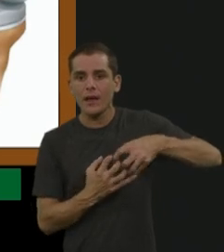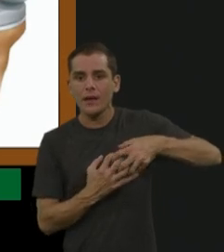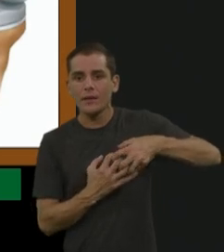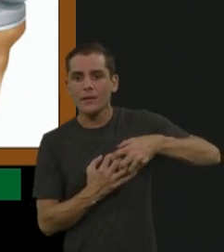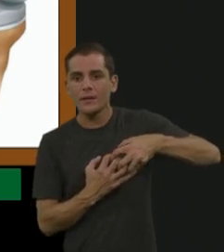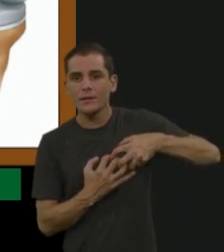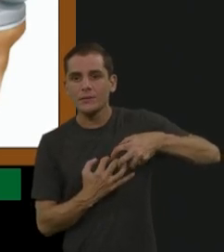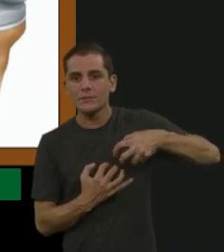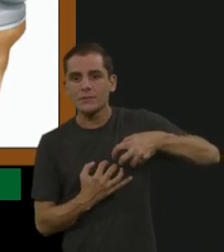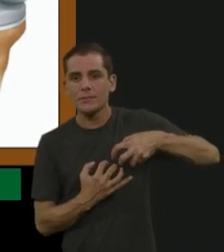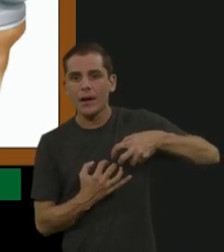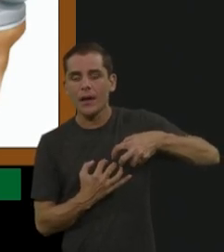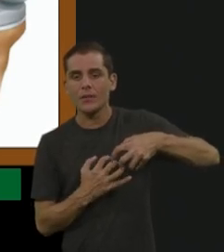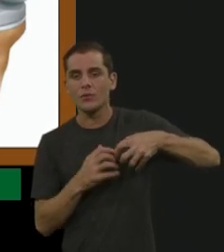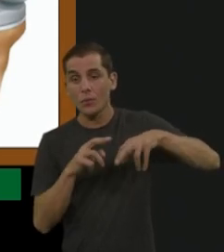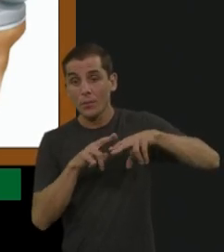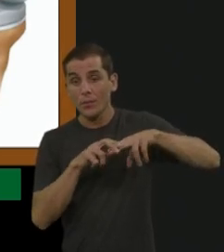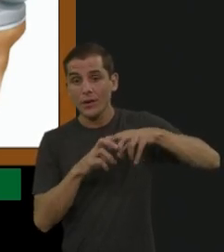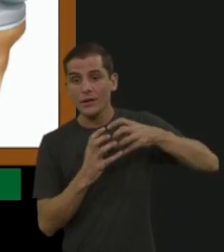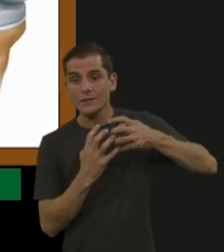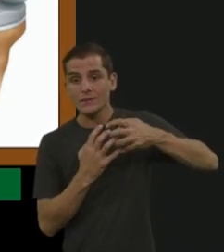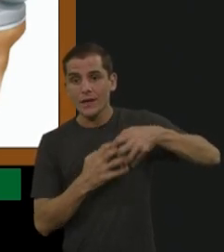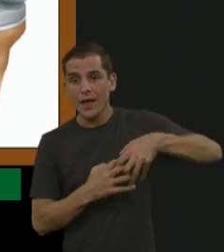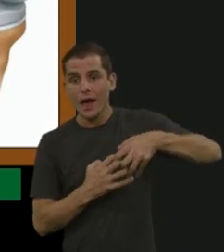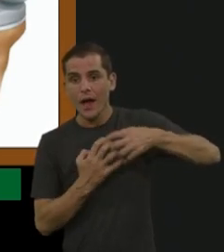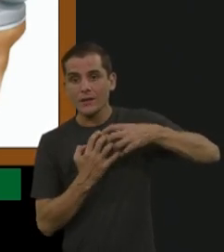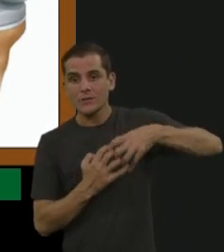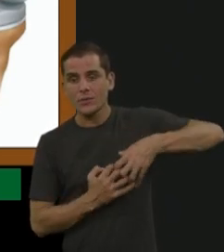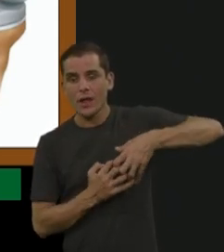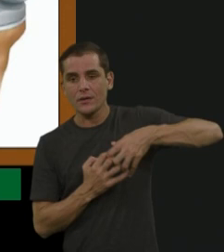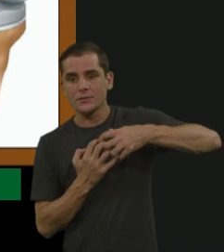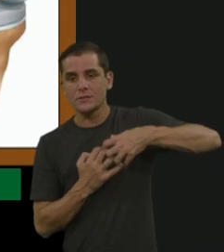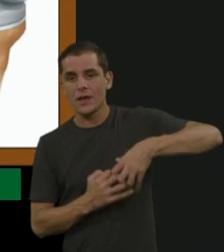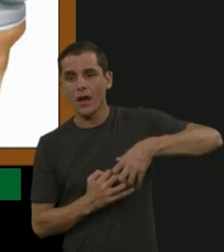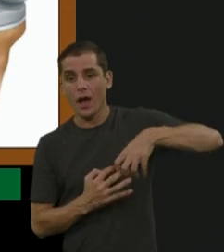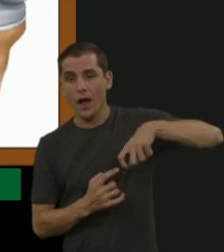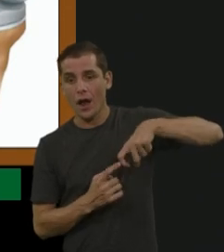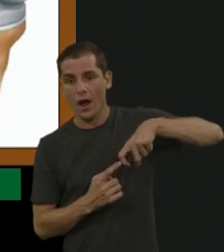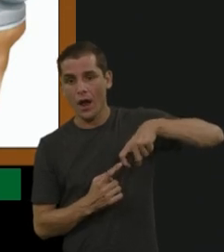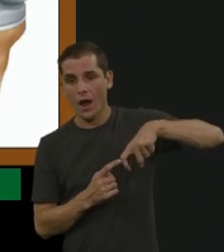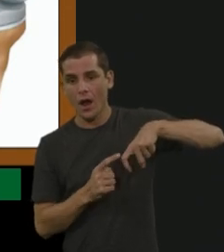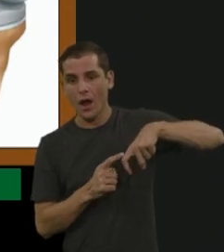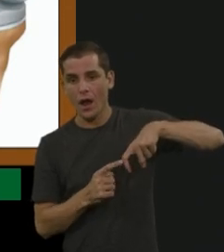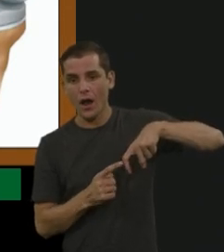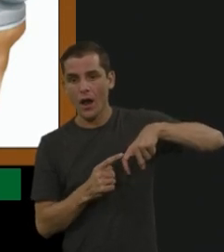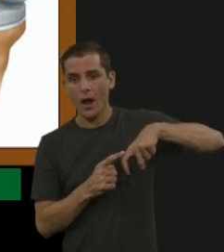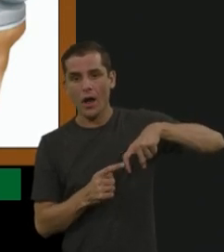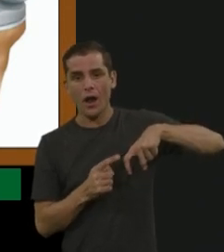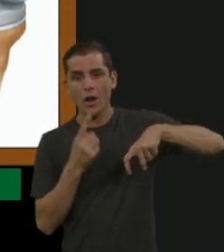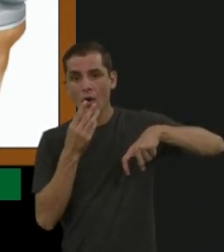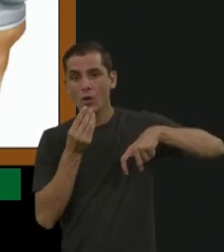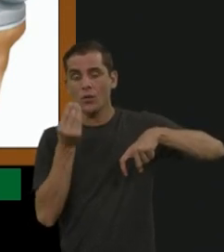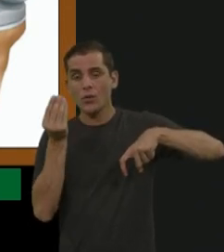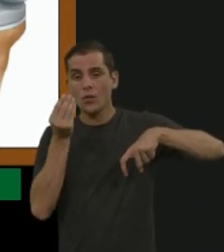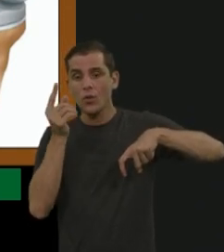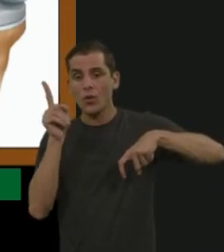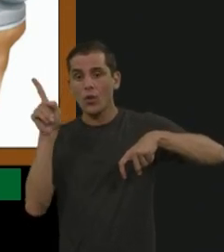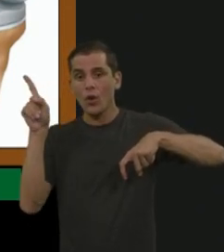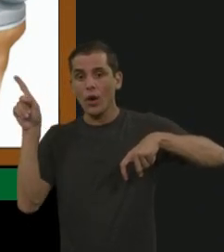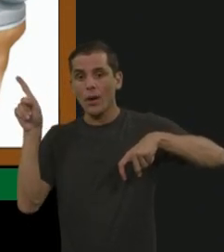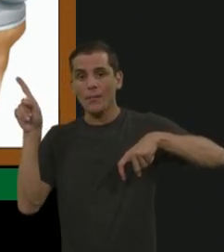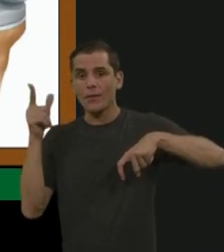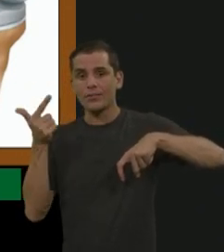uma articulação. E, aqui, um de artropatia hemofílica. A gente já não vê esse